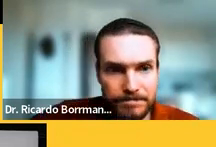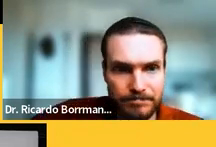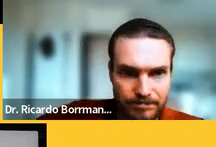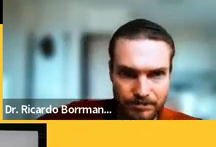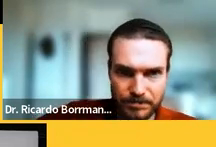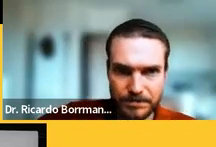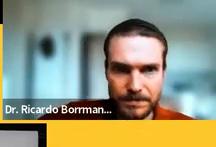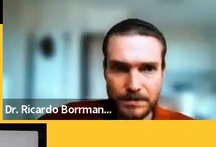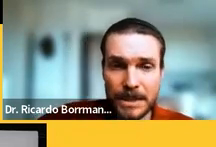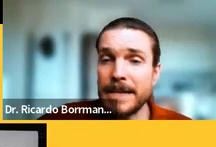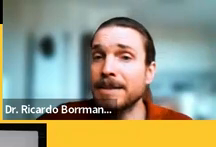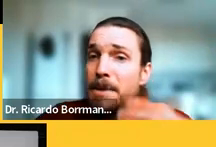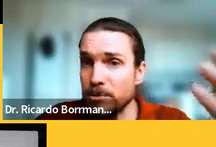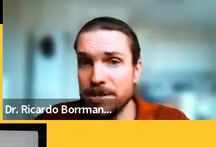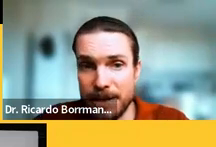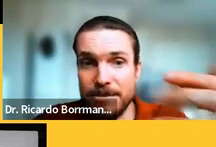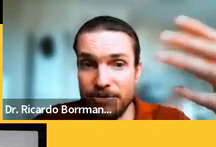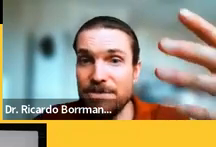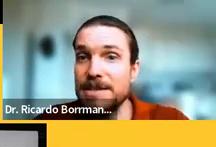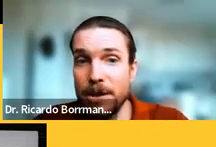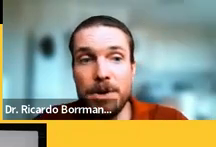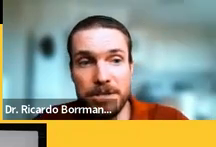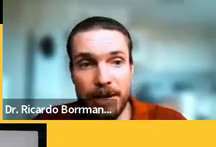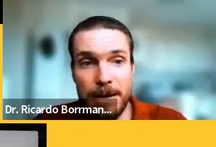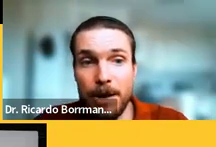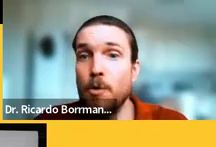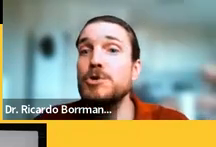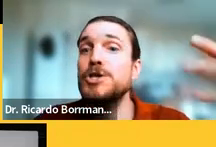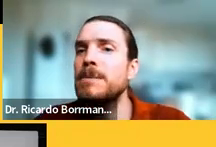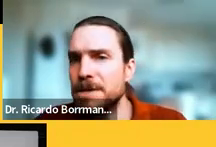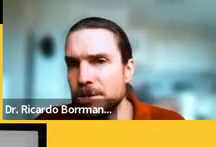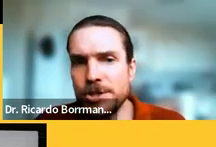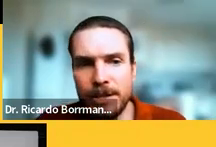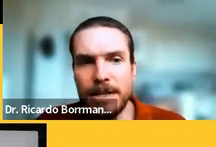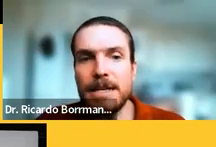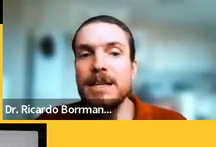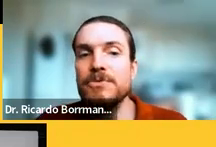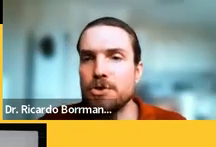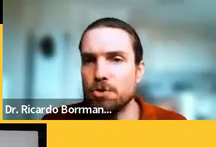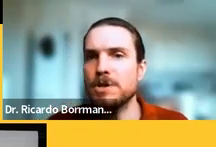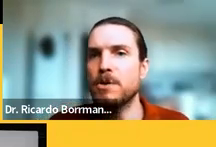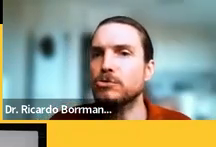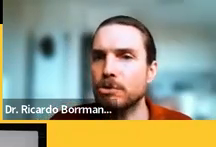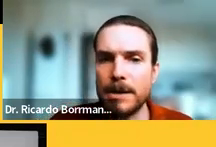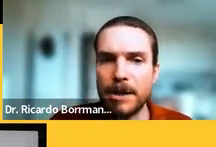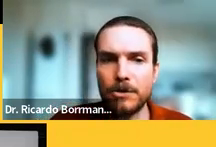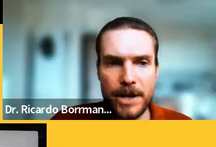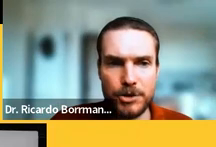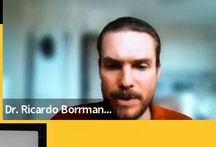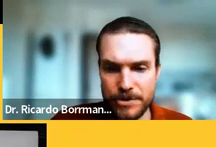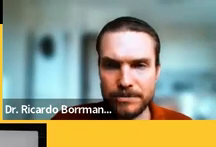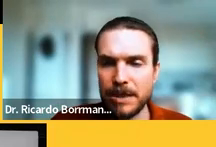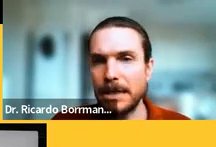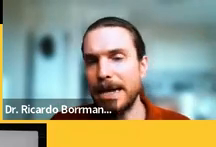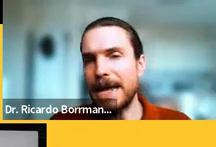Alemanha e até mesmo vai vir a ser conhecido na Alemanha como germanista e defensor da cultura alemã no